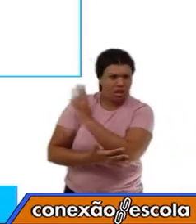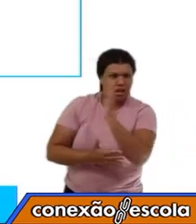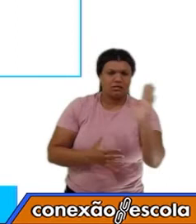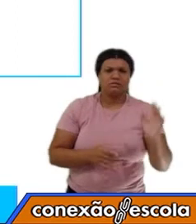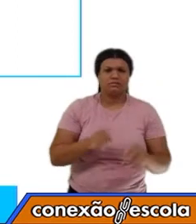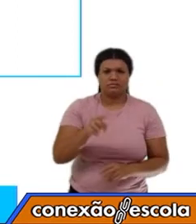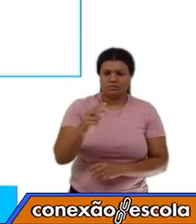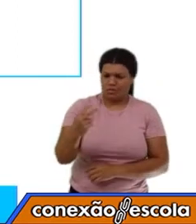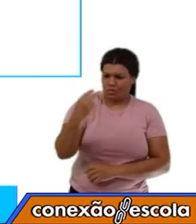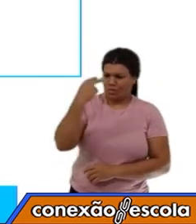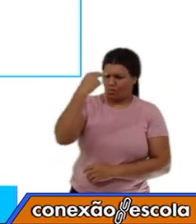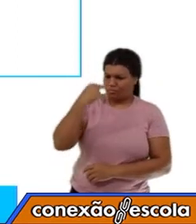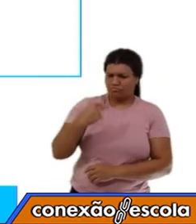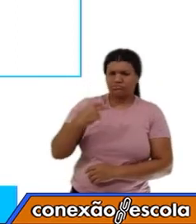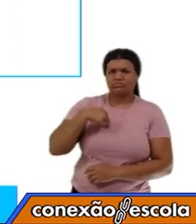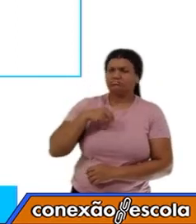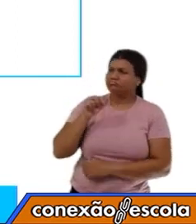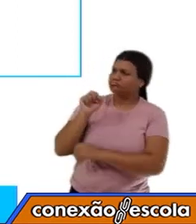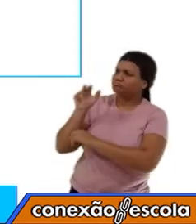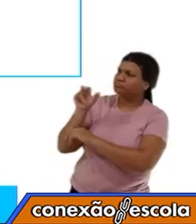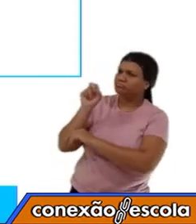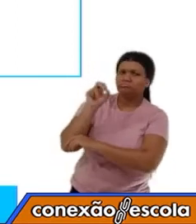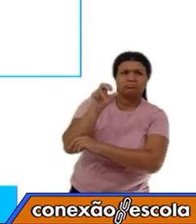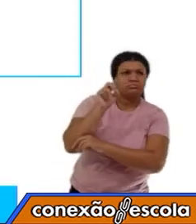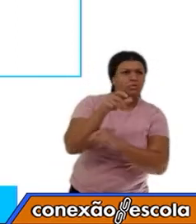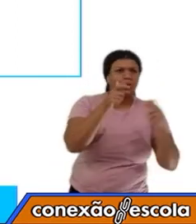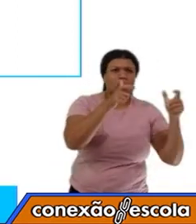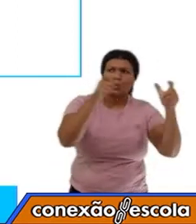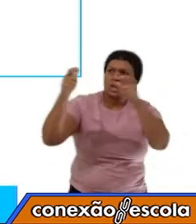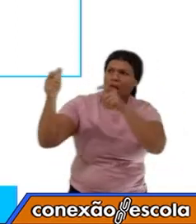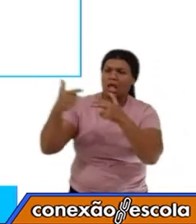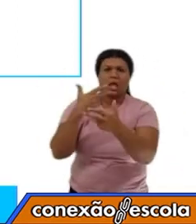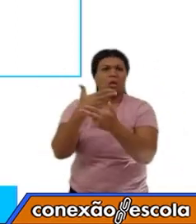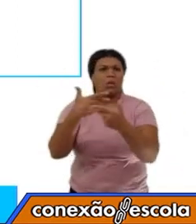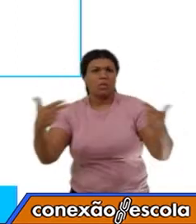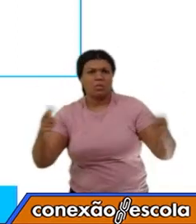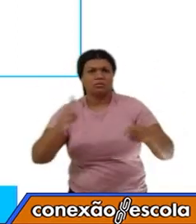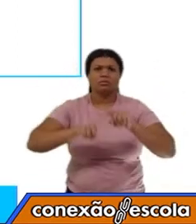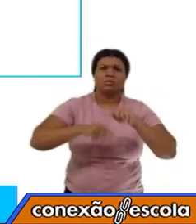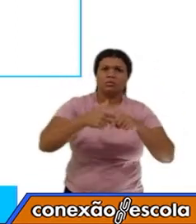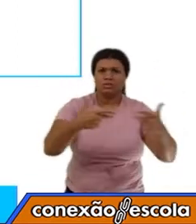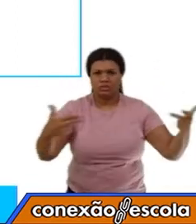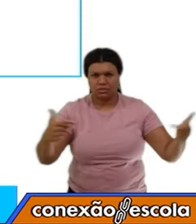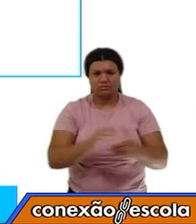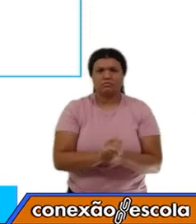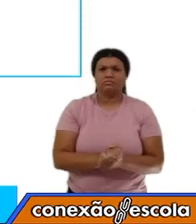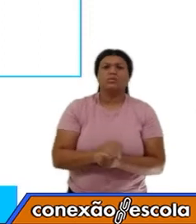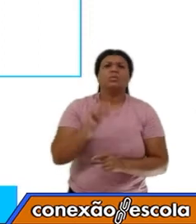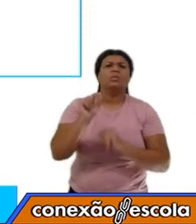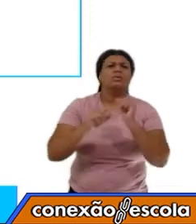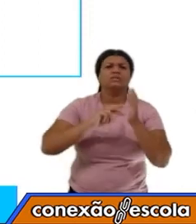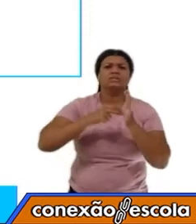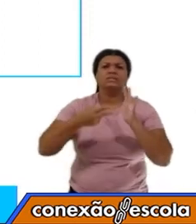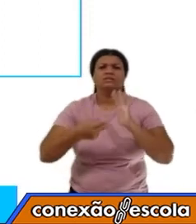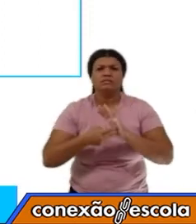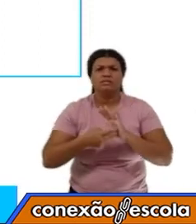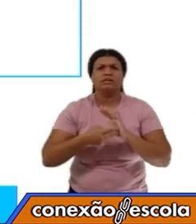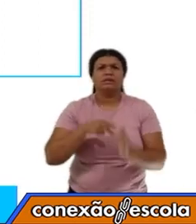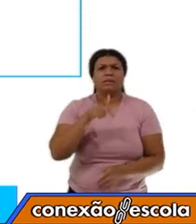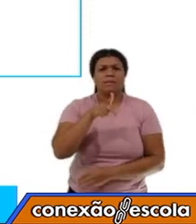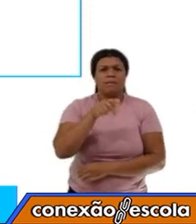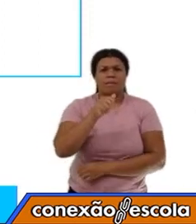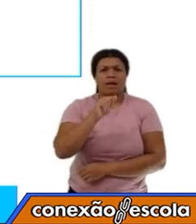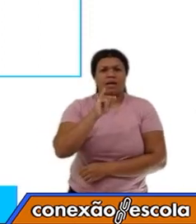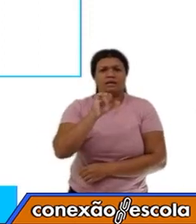muitas pessoas, para muitos lugares, para muitas coisas, muitos objetos. O que é a paisagem? Uma definição bem